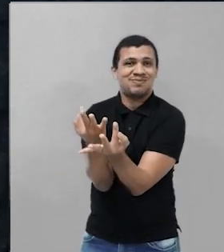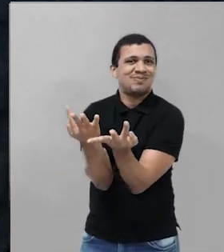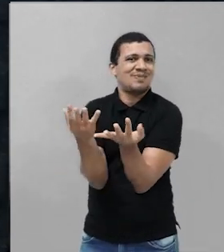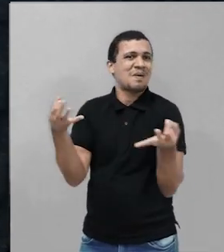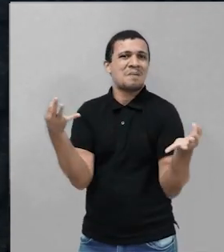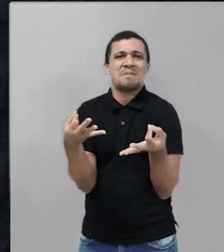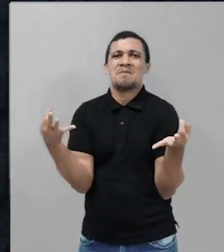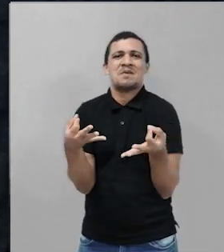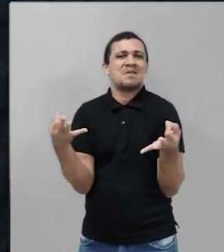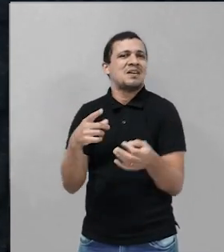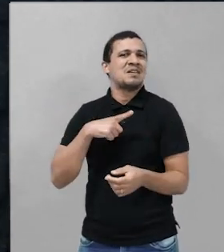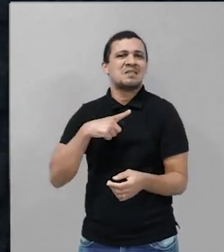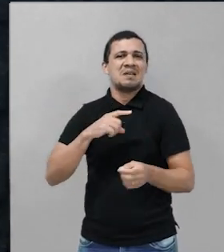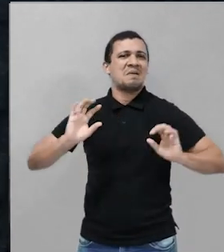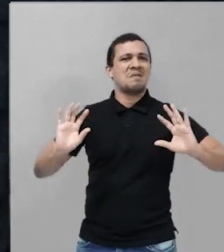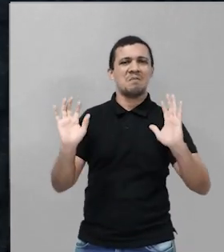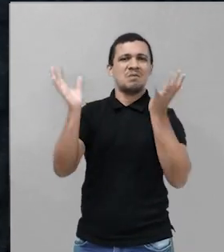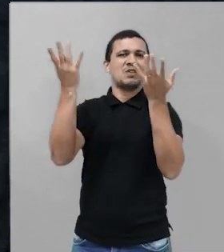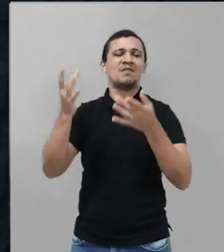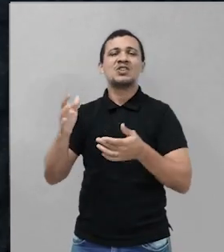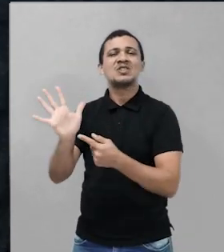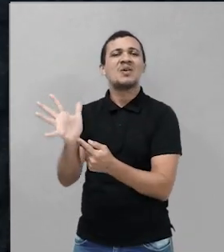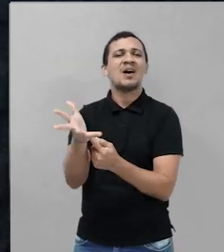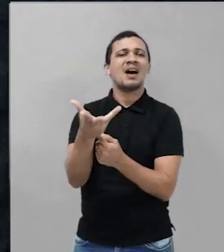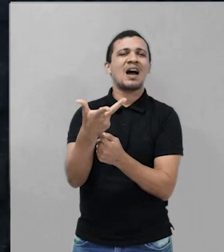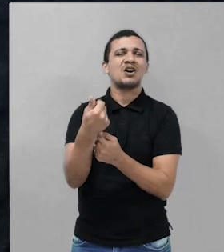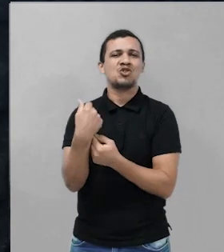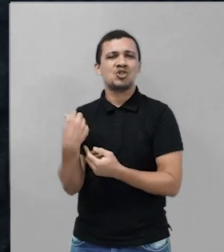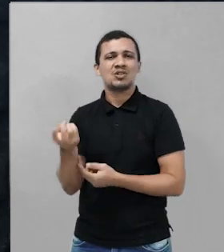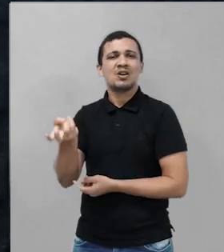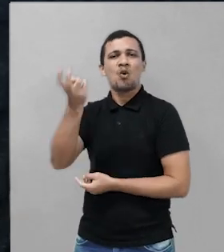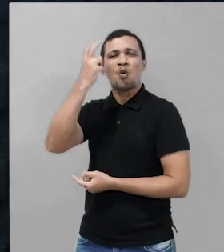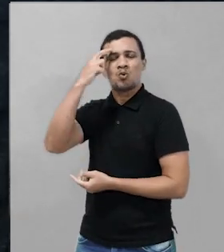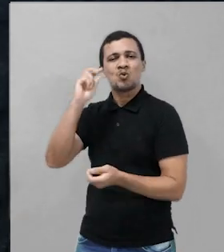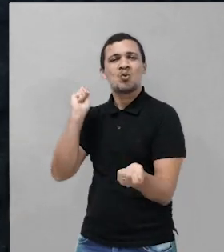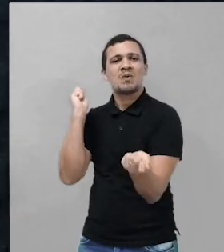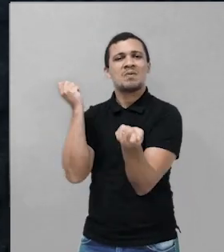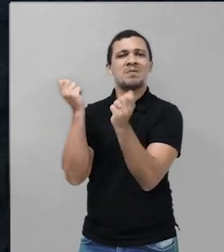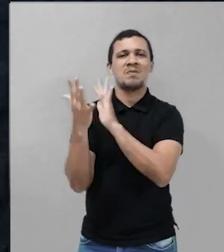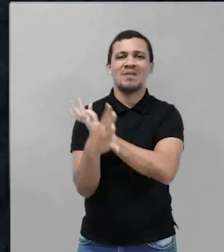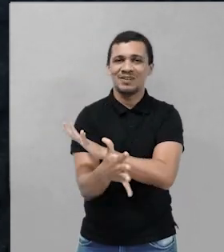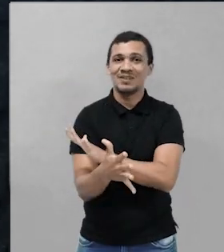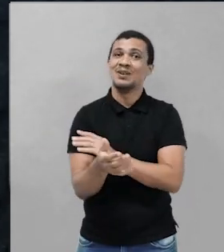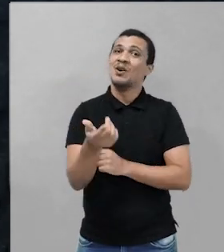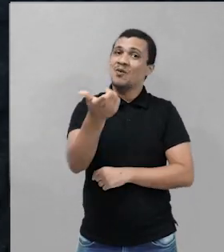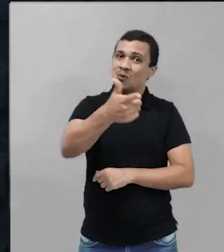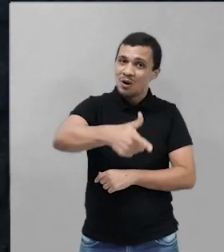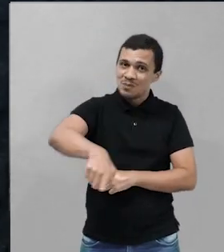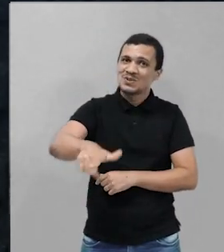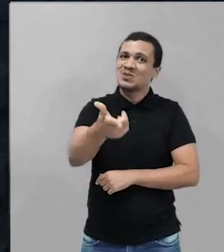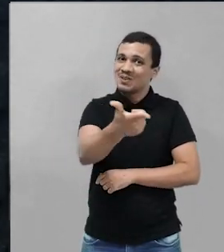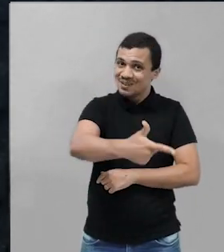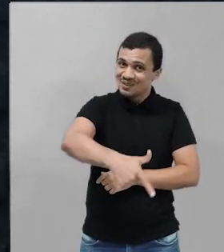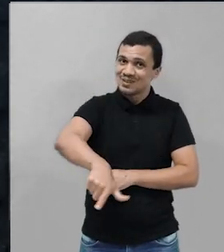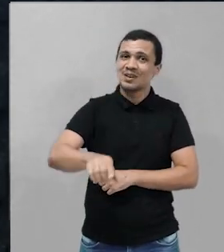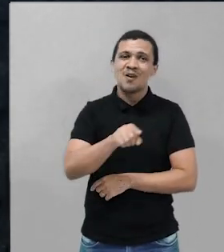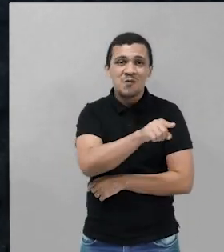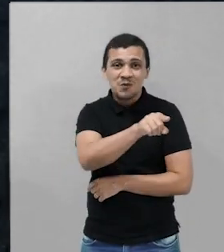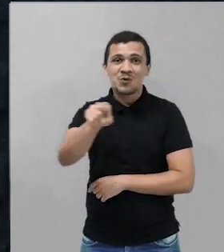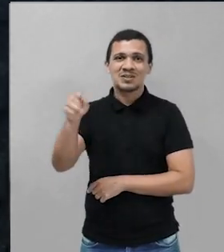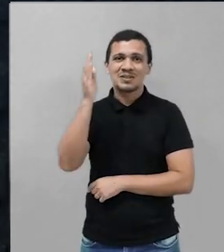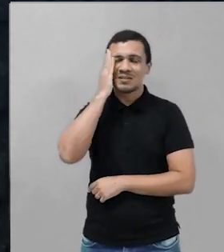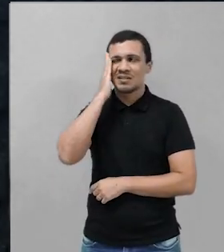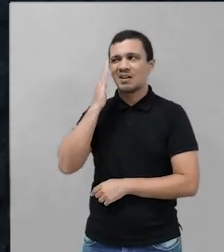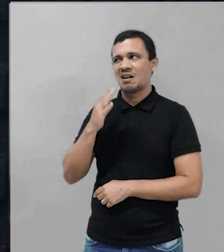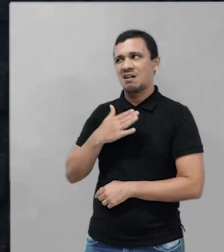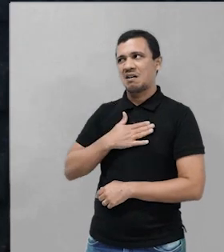de manifestações artísticas, folclóricas e culturais. E eu vou ficar repetindo isso para ver se cai na cabeça das pessoas. Ah, professor, eu não